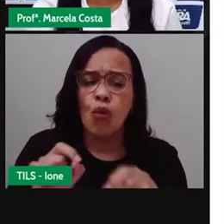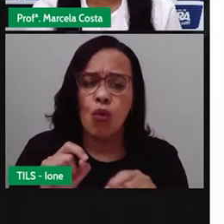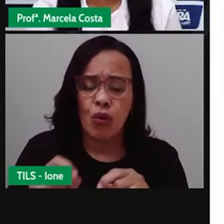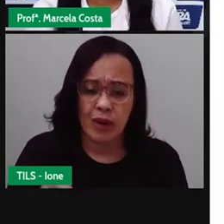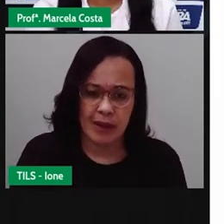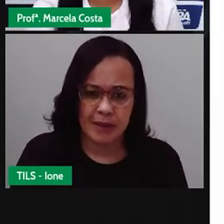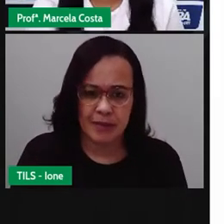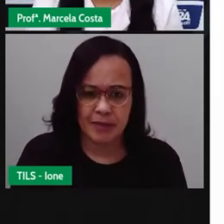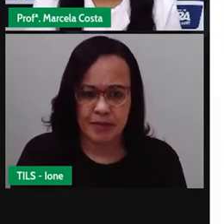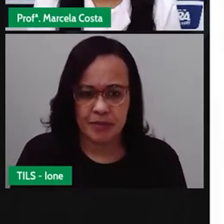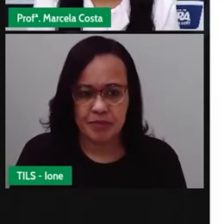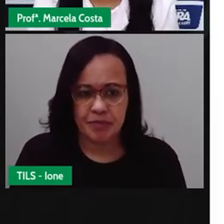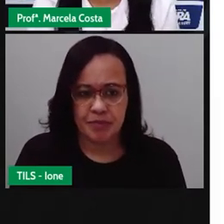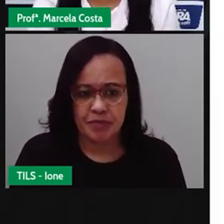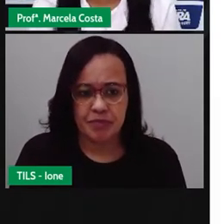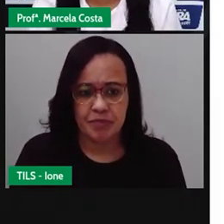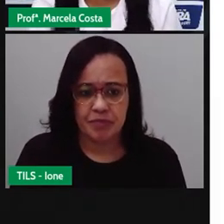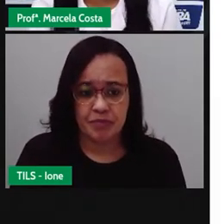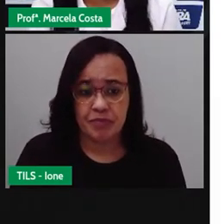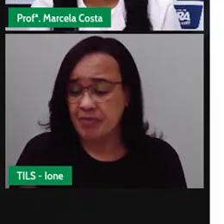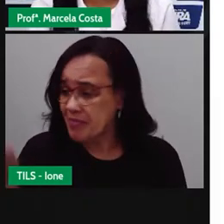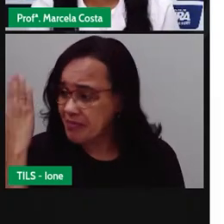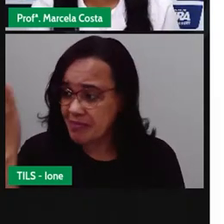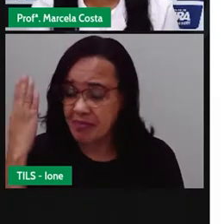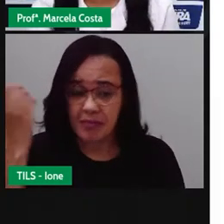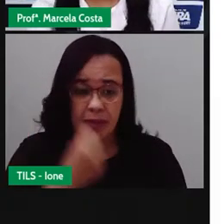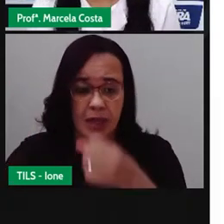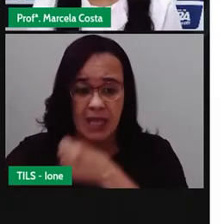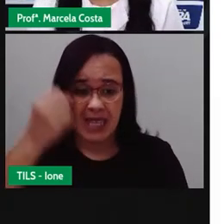Esses são registros da década de 70.